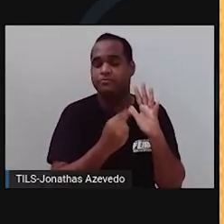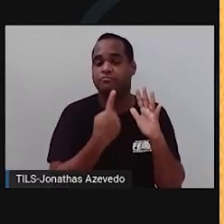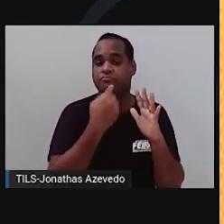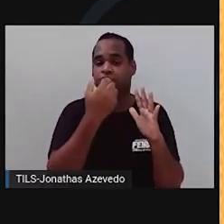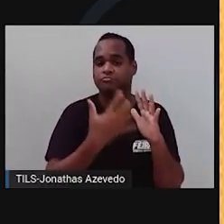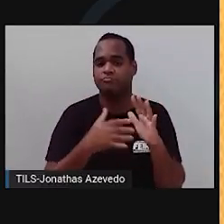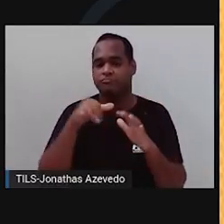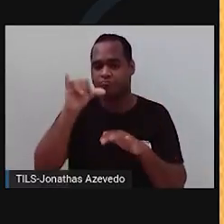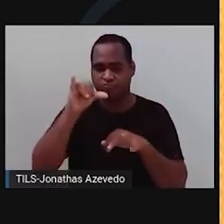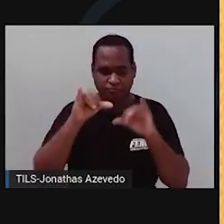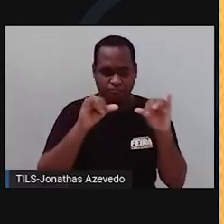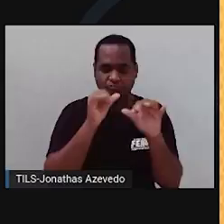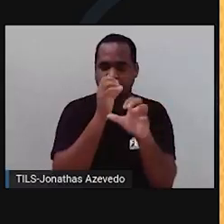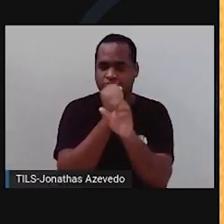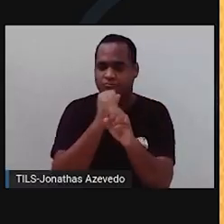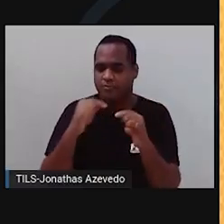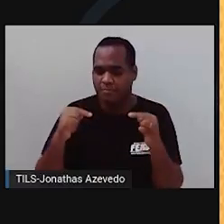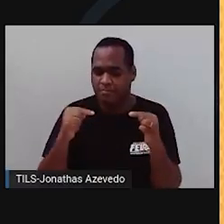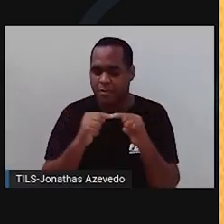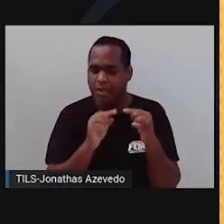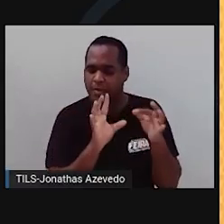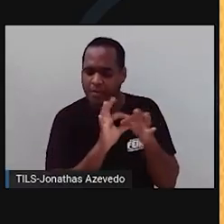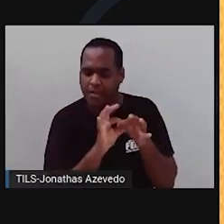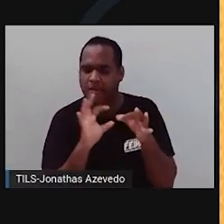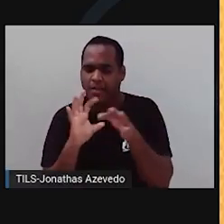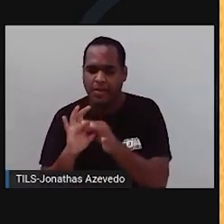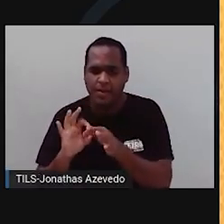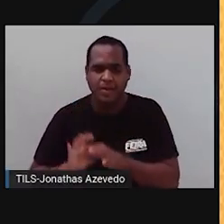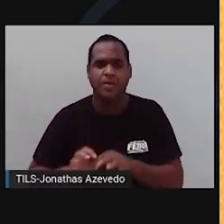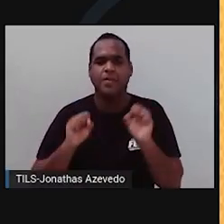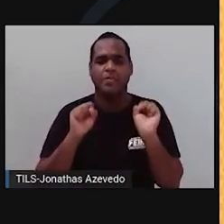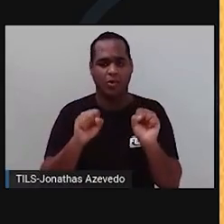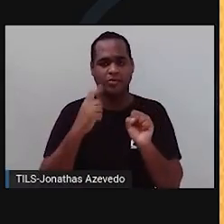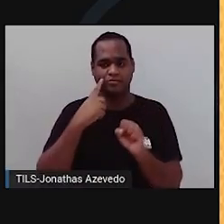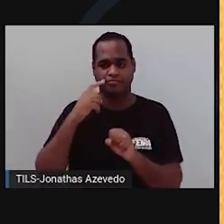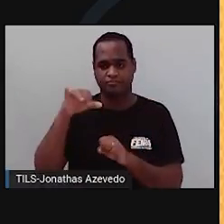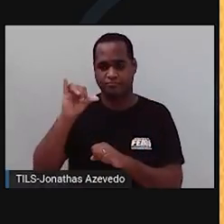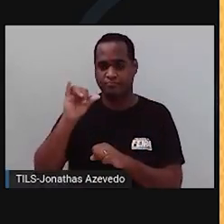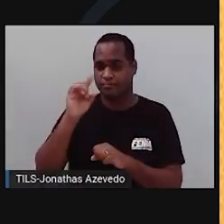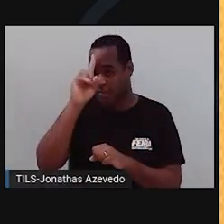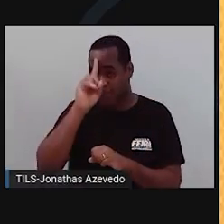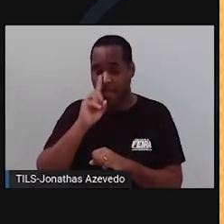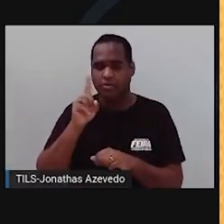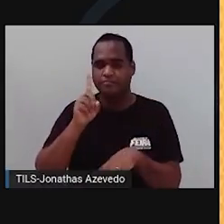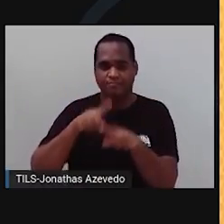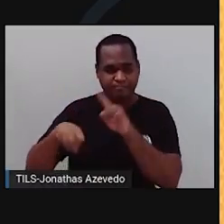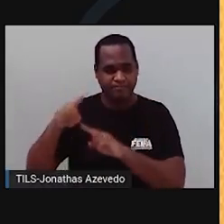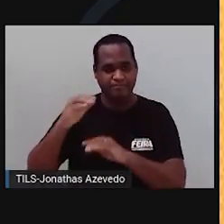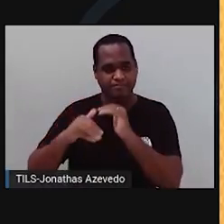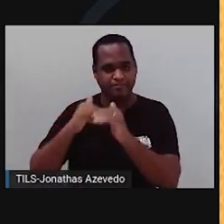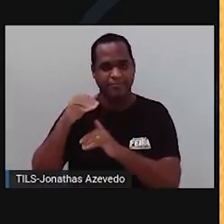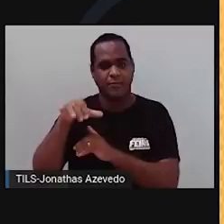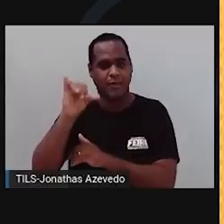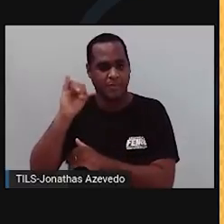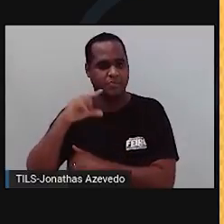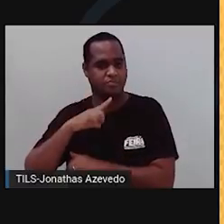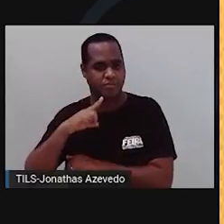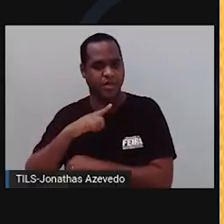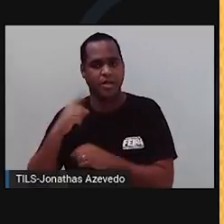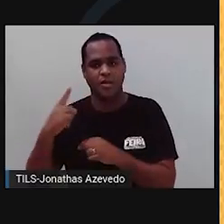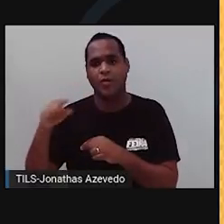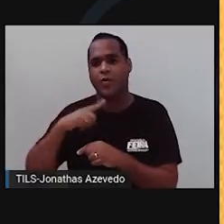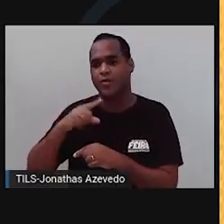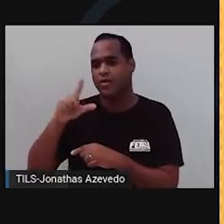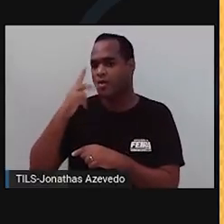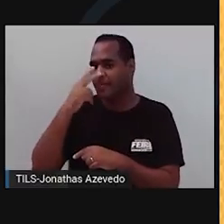eixos e calculando as combinações possíveis. Vamos ver as ervilhas de Mendel. O alelo amarelo dominante é o Y maiúsculo e o verde